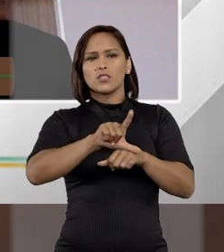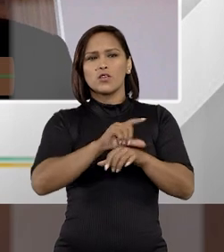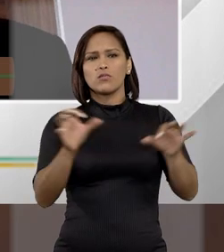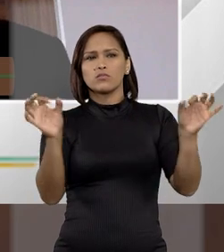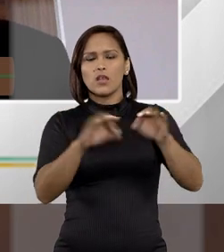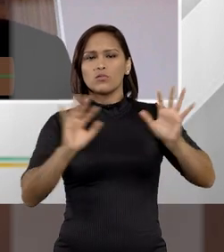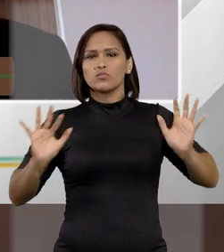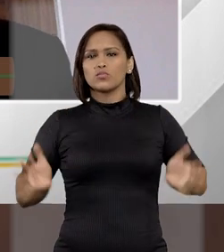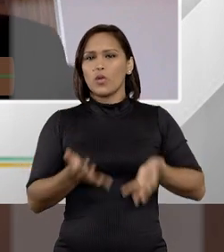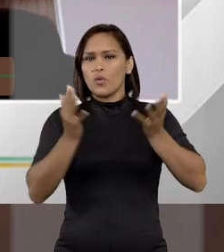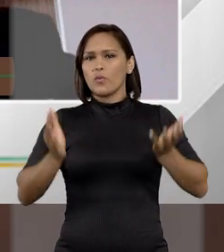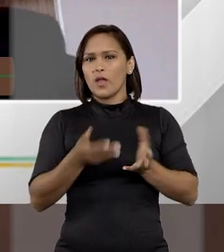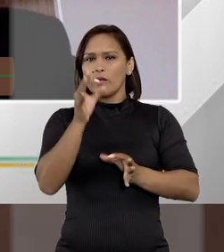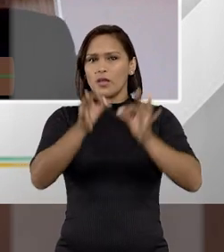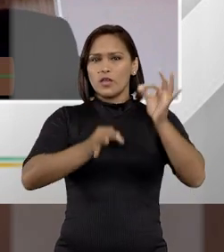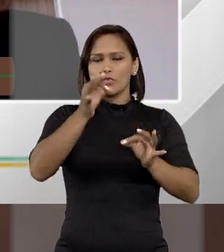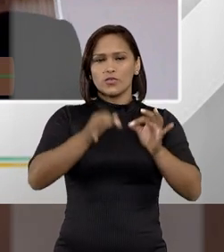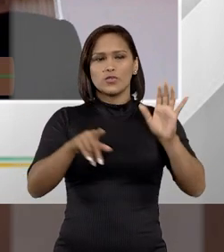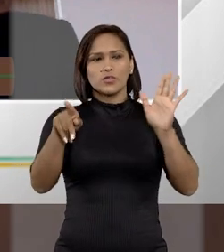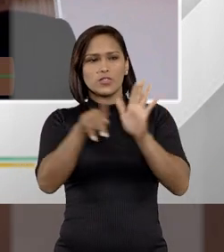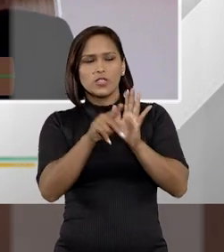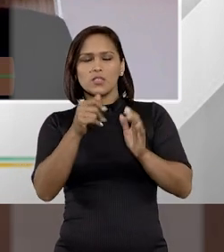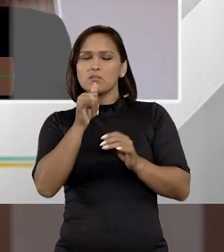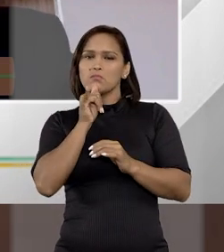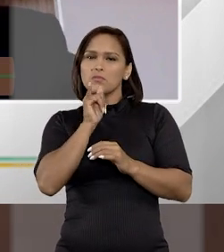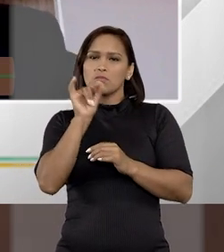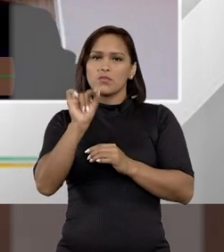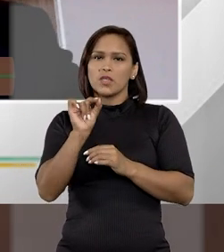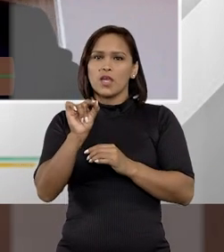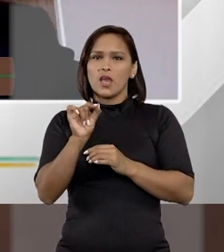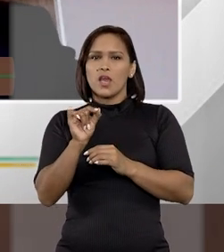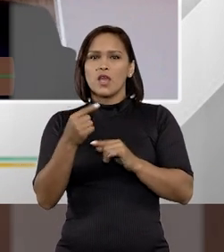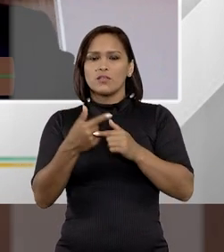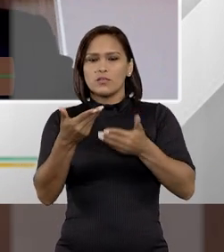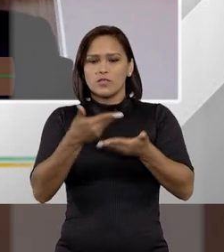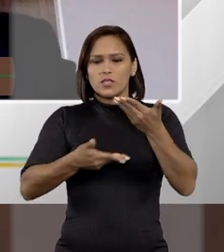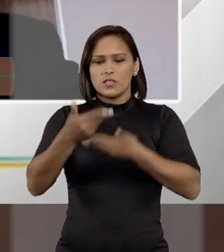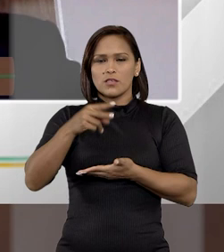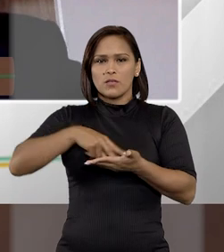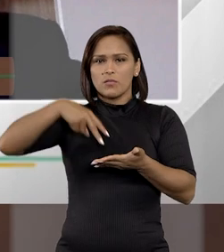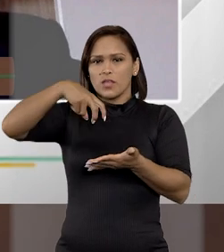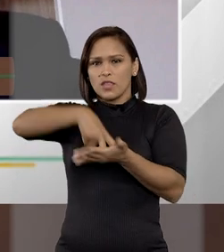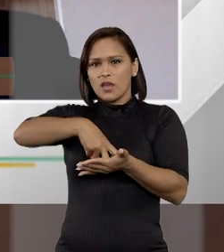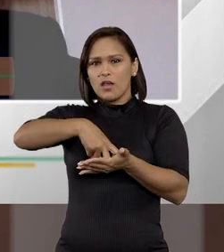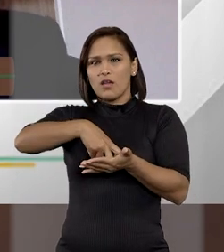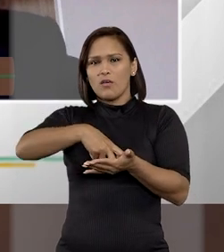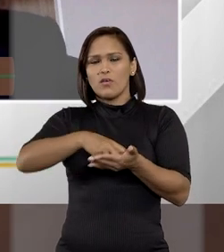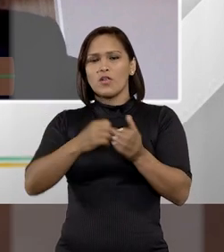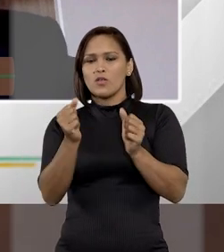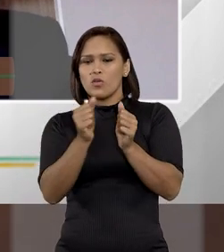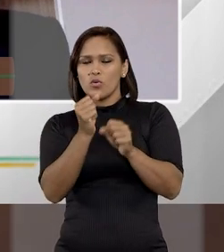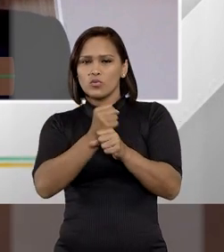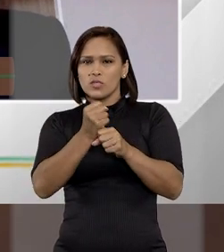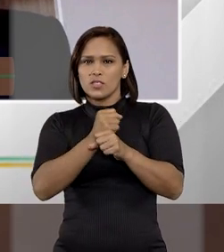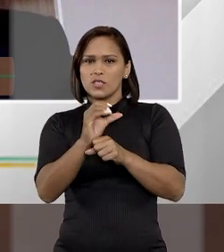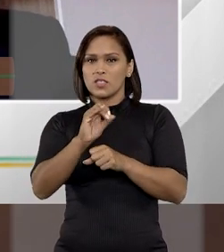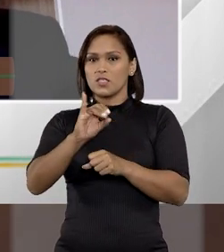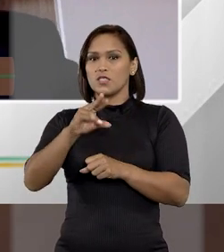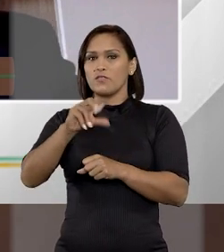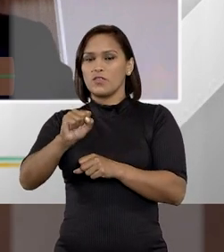legislador acabou estimulando a justiça consensual, trazendo ali, por exemplo, a questão da transação penal, composição dos danos civis,